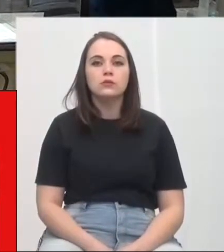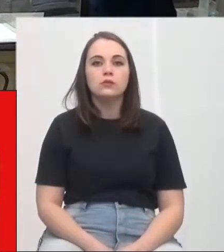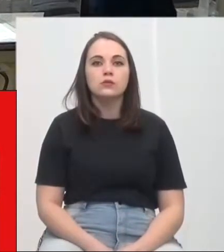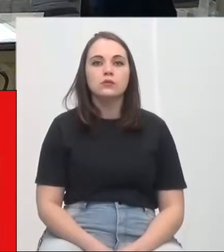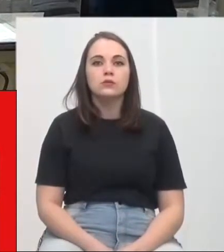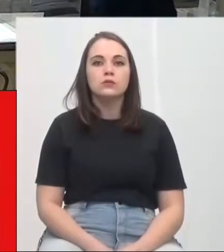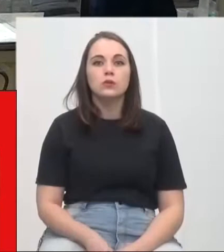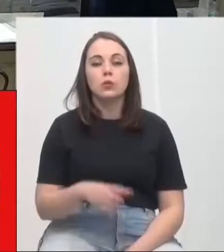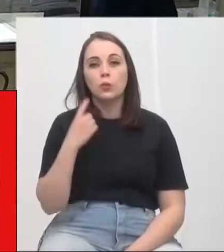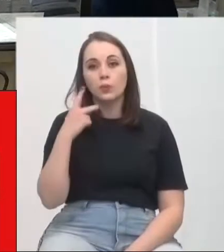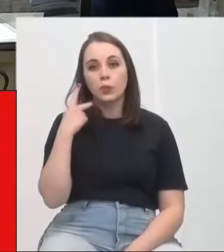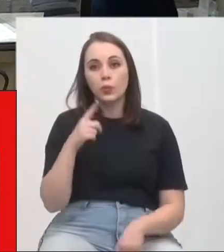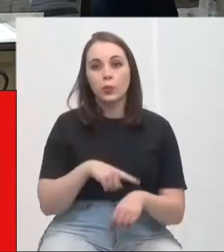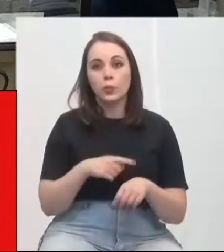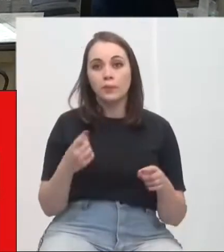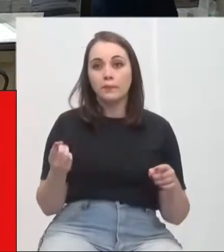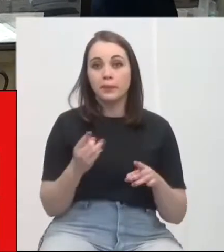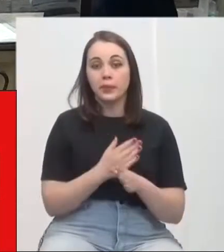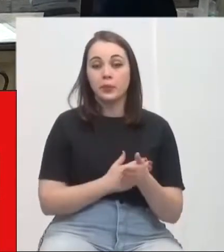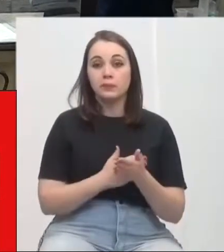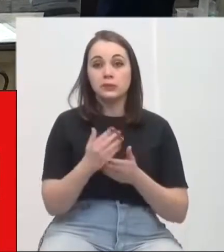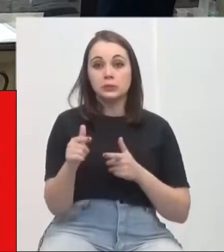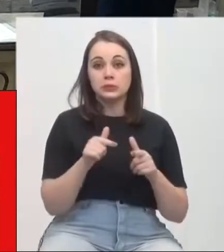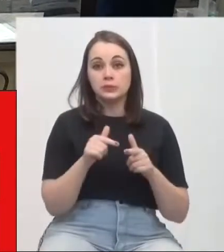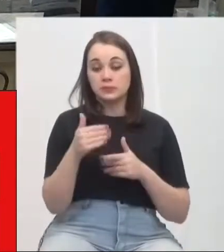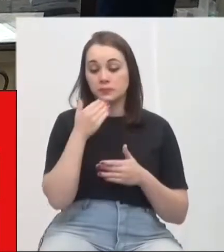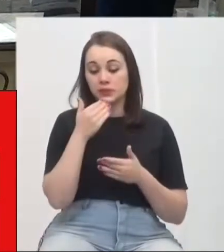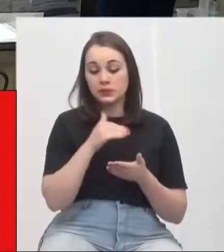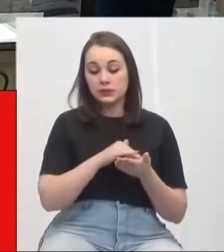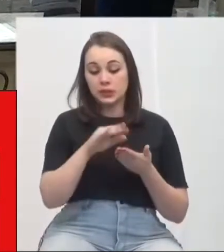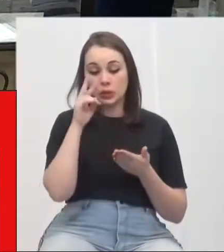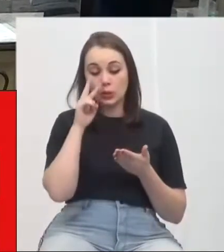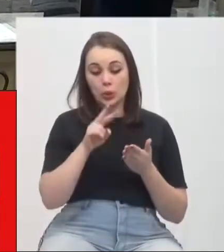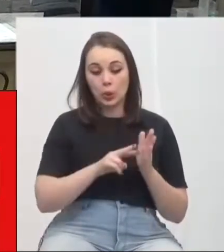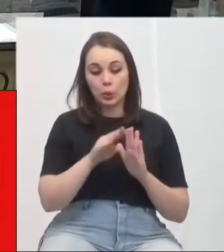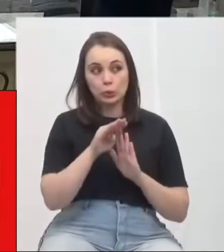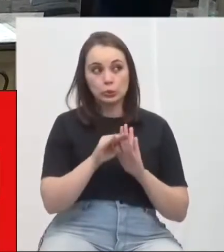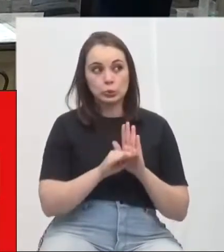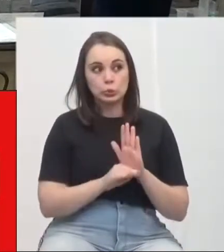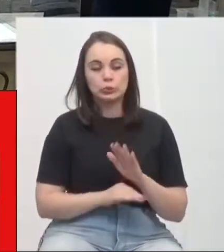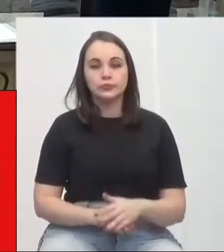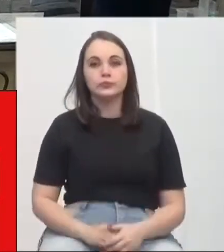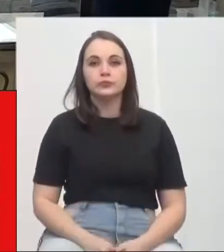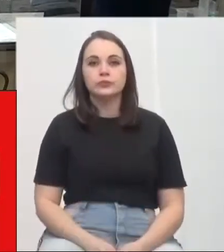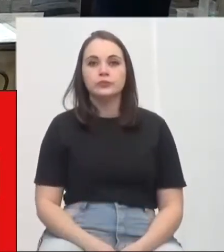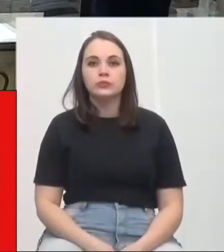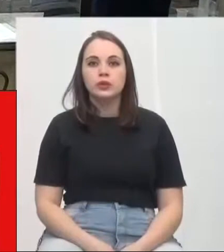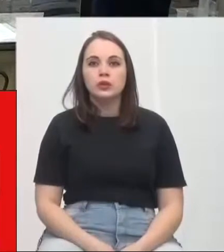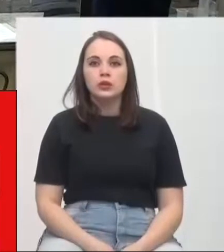Terminado o horário político, passamos agora para o grande expediente. Solicito ao senhor secretário que faça a leitura das matérias.